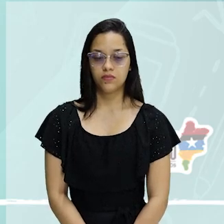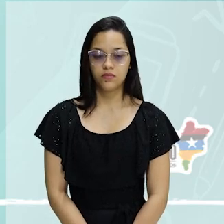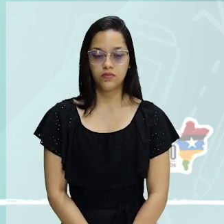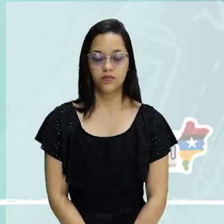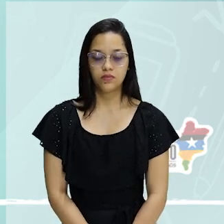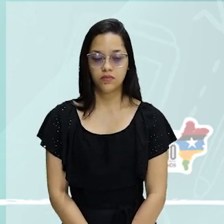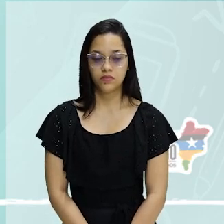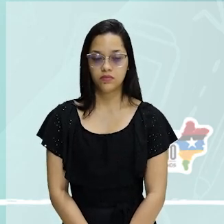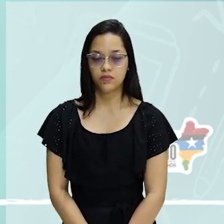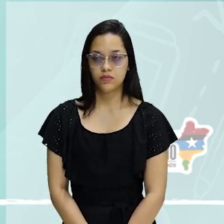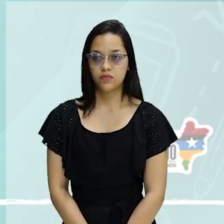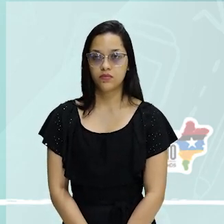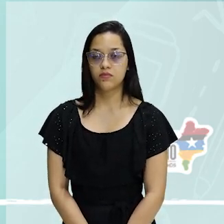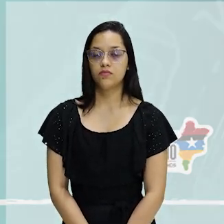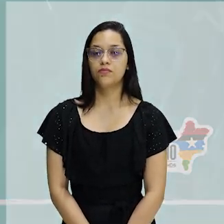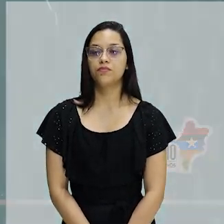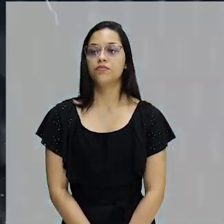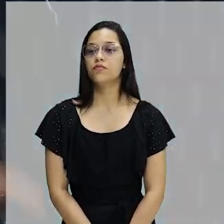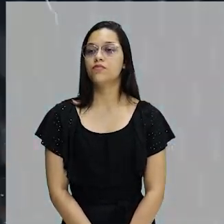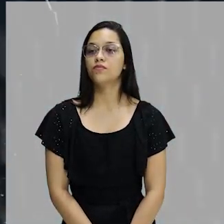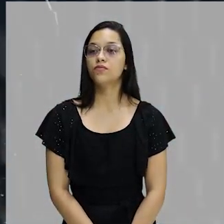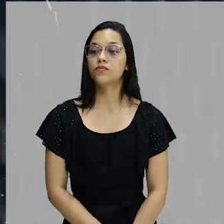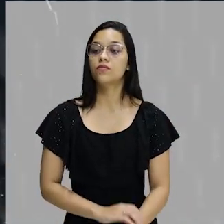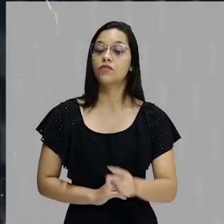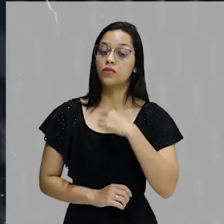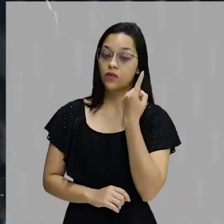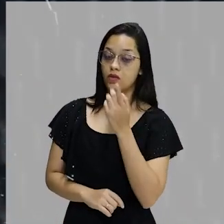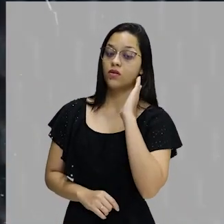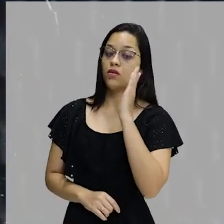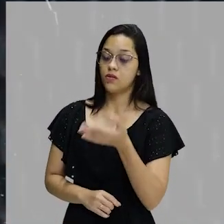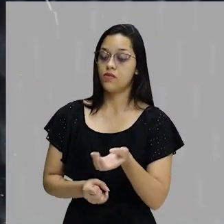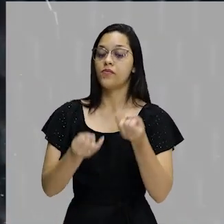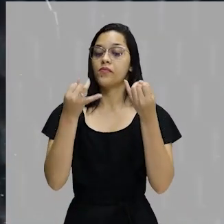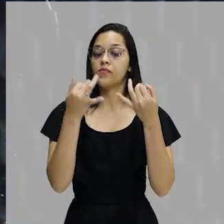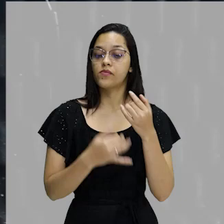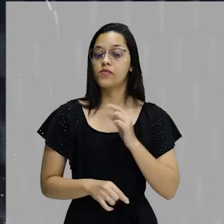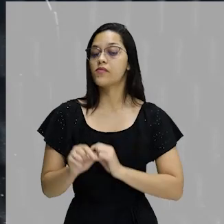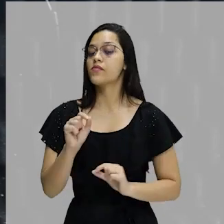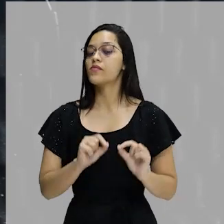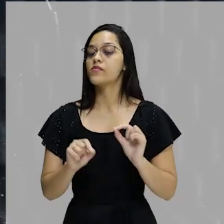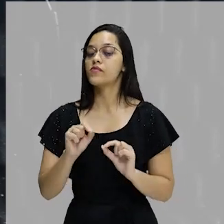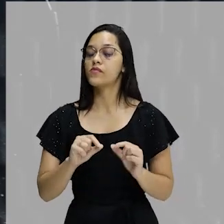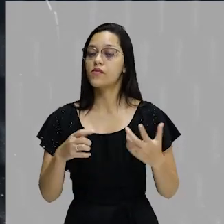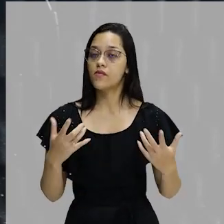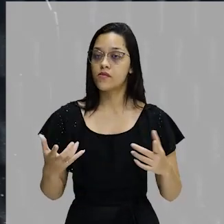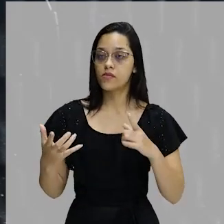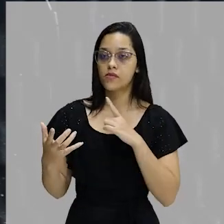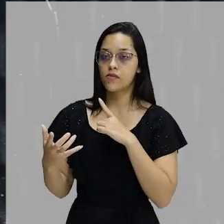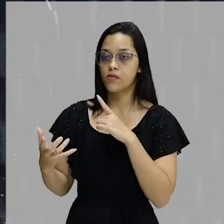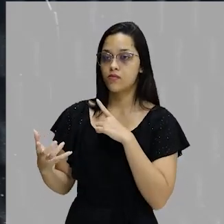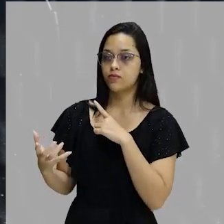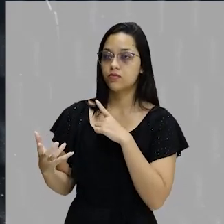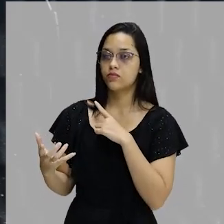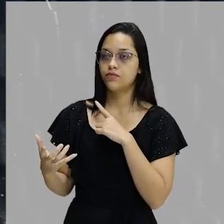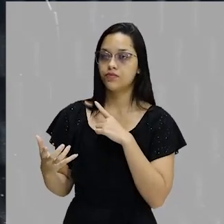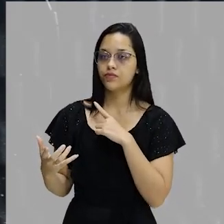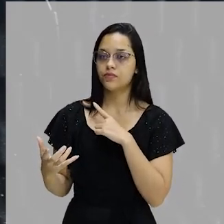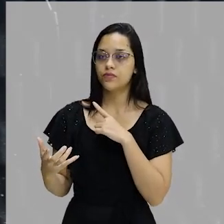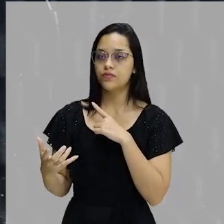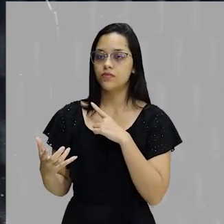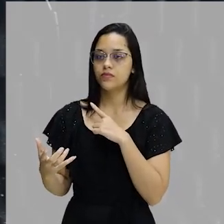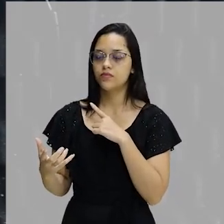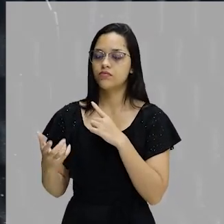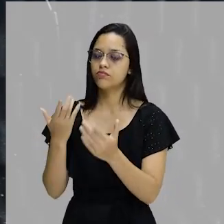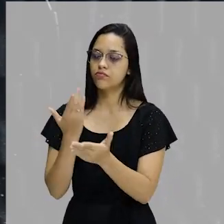estudos da linguagem. Nós também já vimos que embora nós tenhamos trabalhado